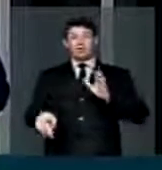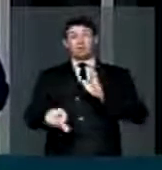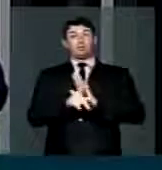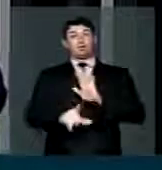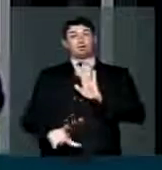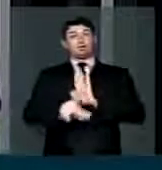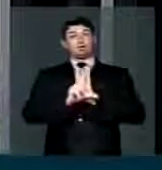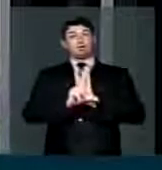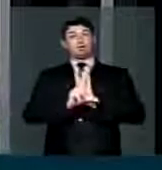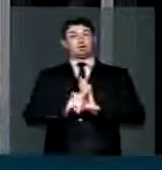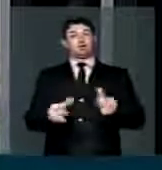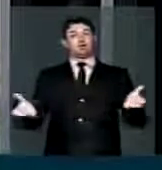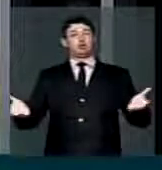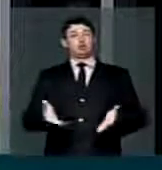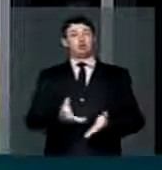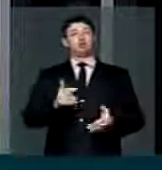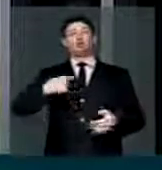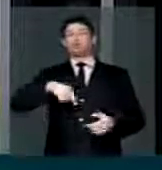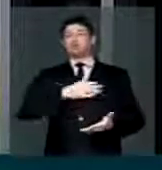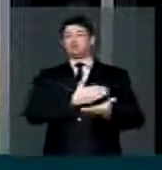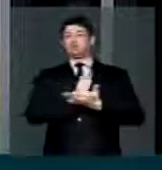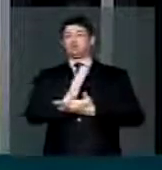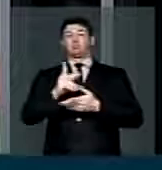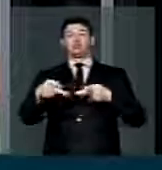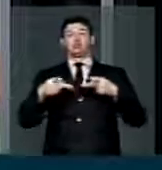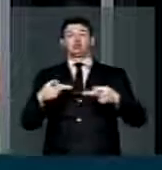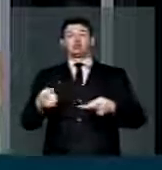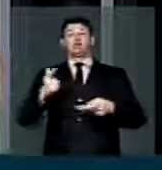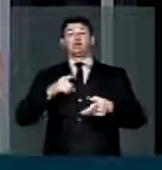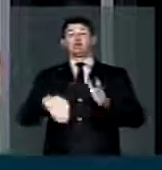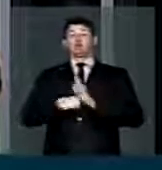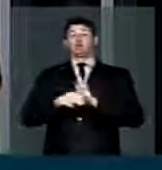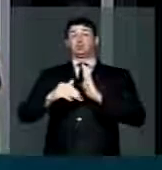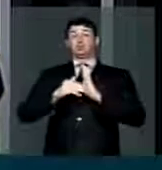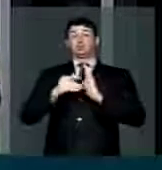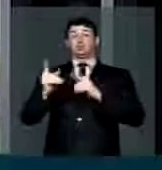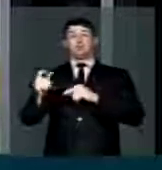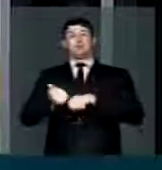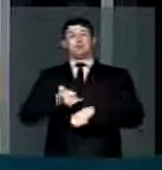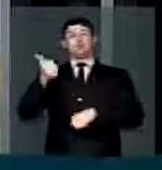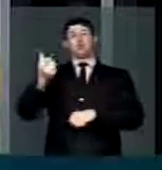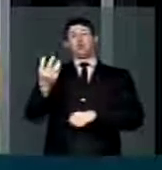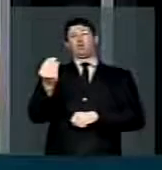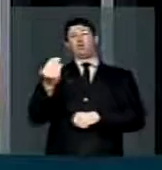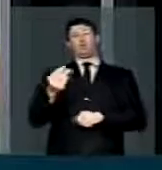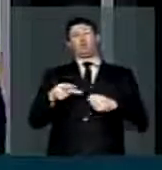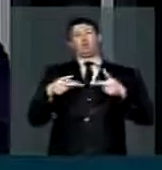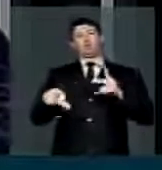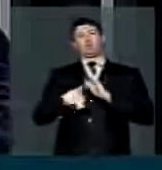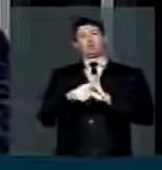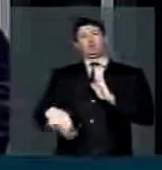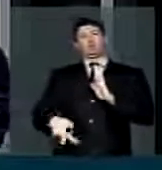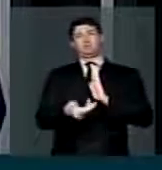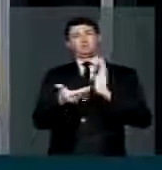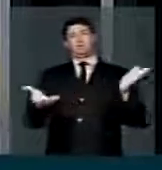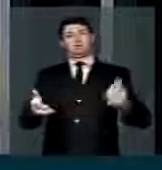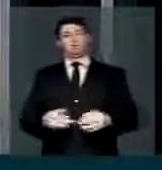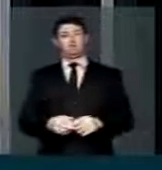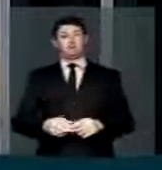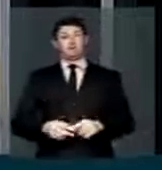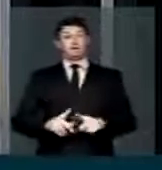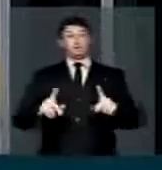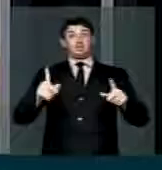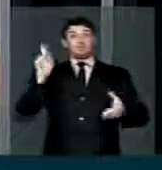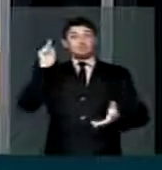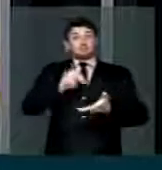lei que hoje vamos aprovar o projeto que vem do Senado que melhorou muito o projeto da Câmara mas